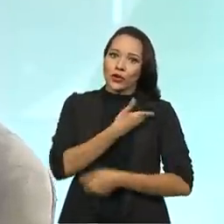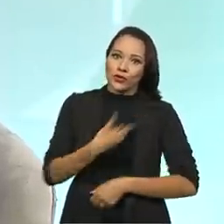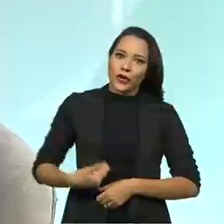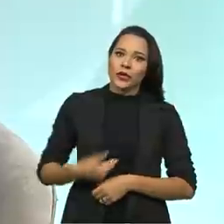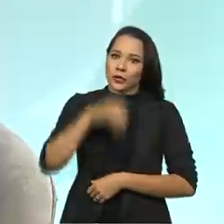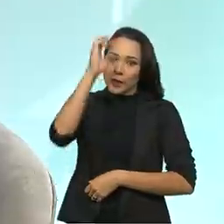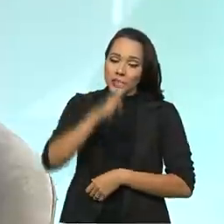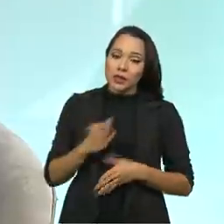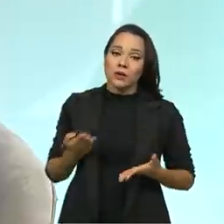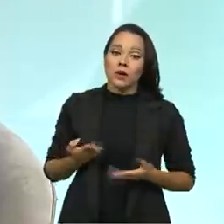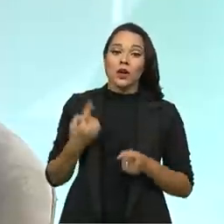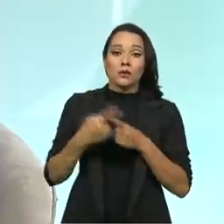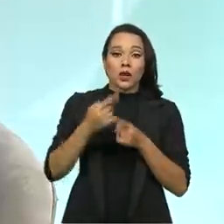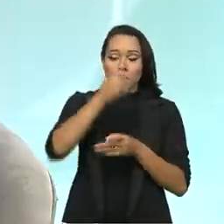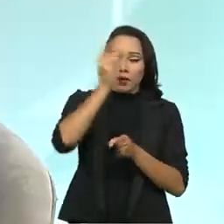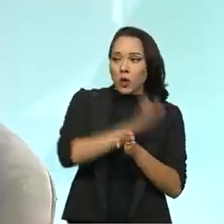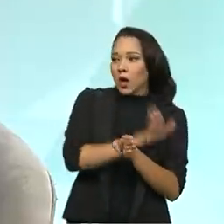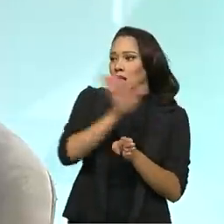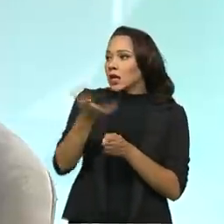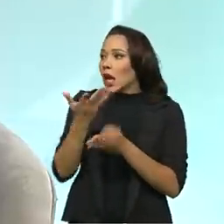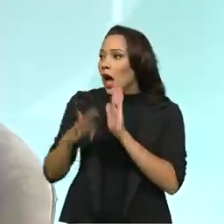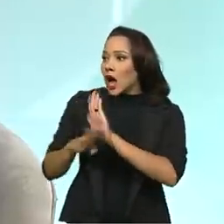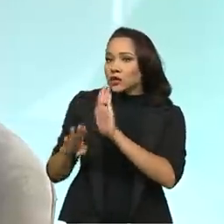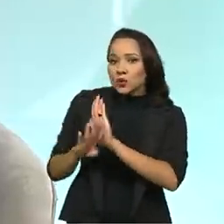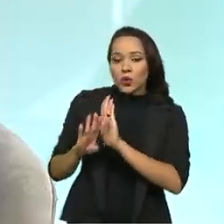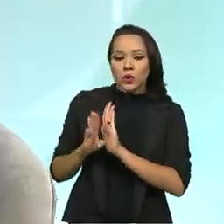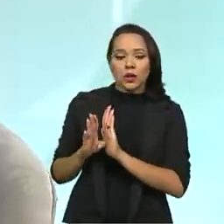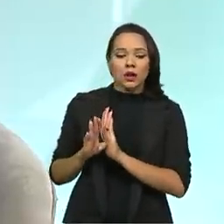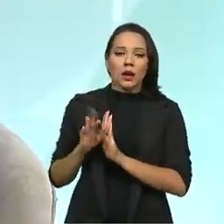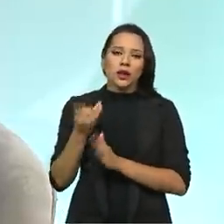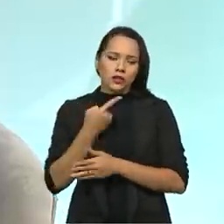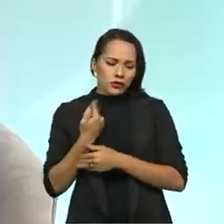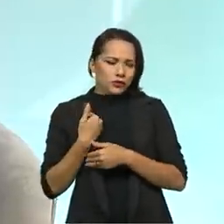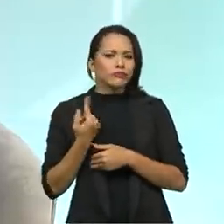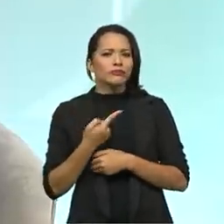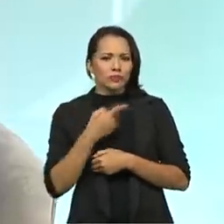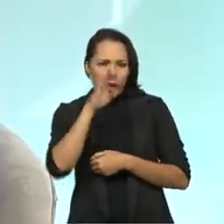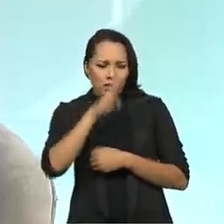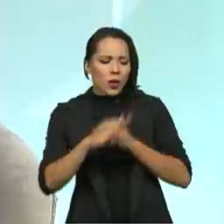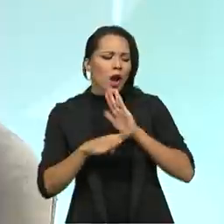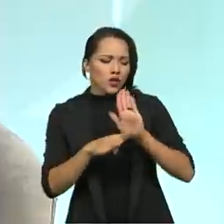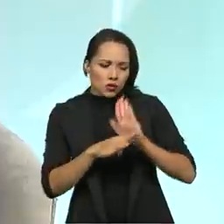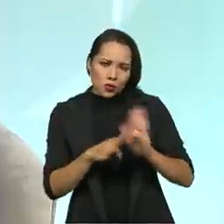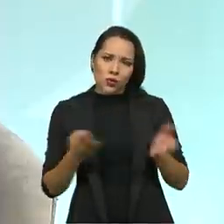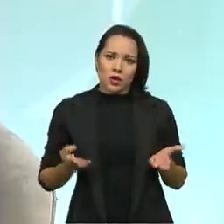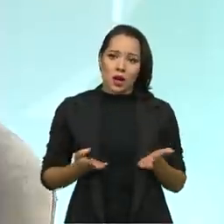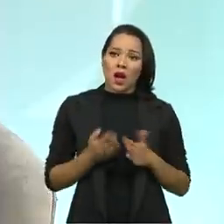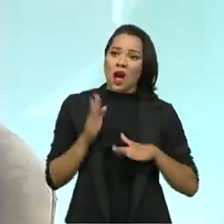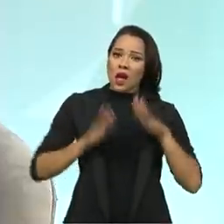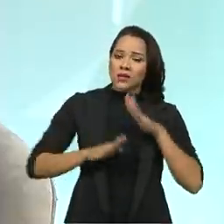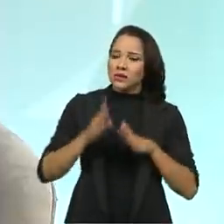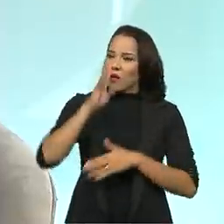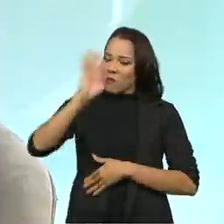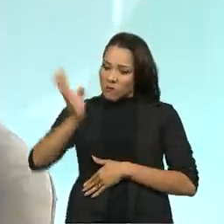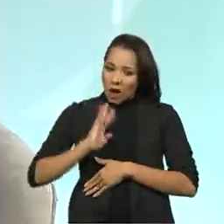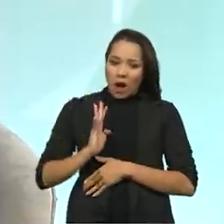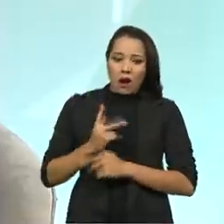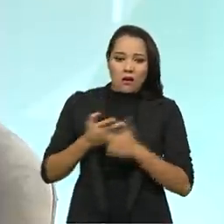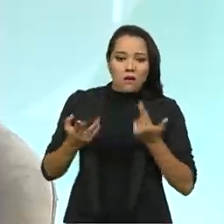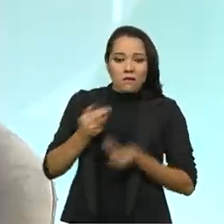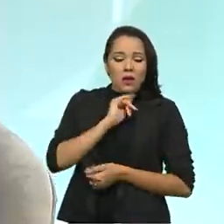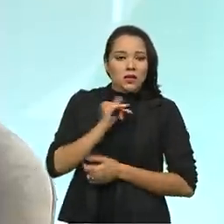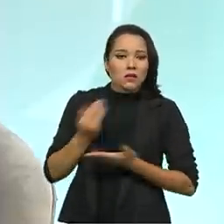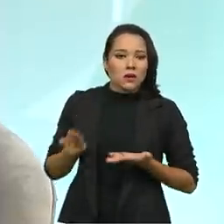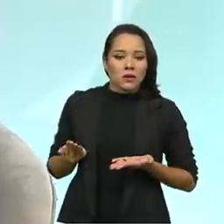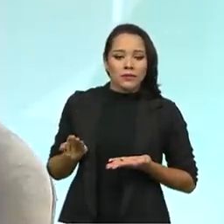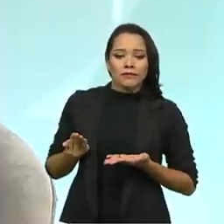Sim. Porque a pessoa chega em busca de ajuda humanitária, a gente ajuda. E muitas vezes somos acusados de uma coisa, por exemplo,